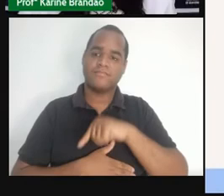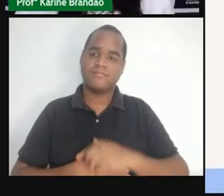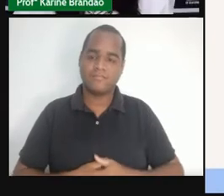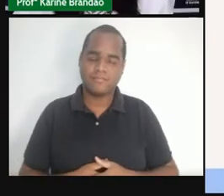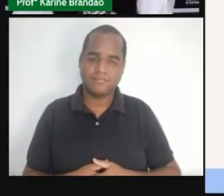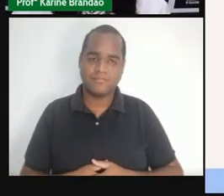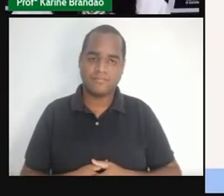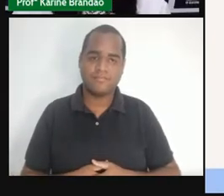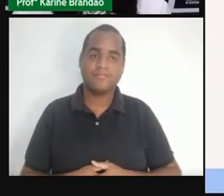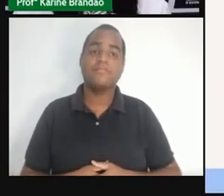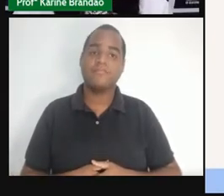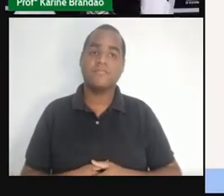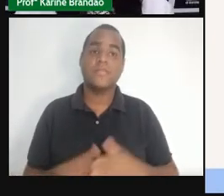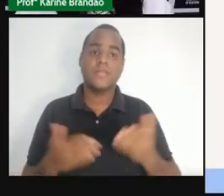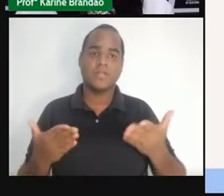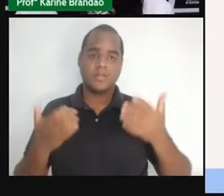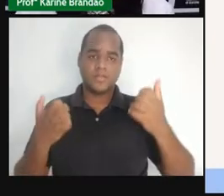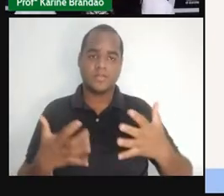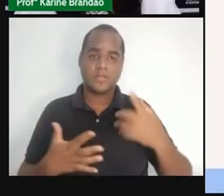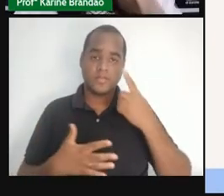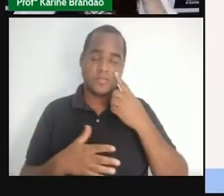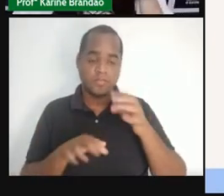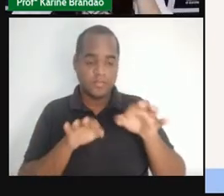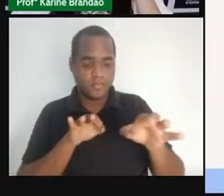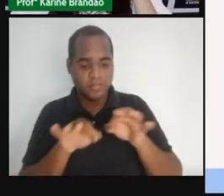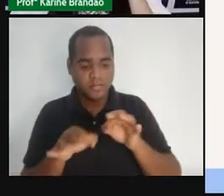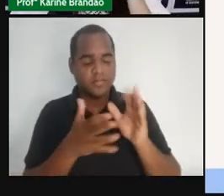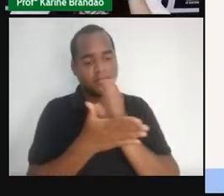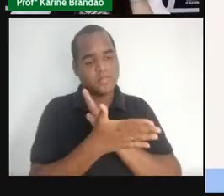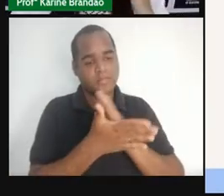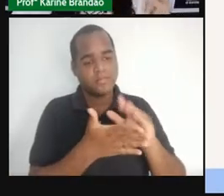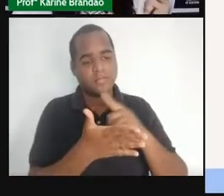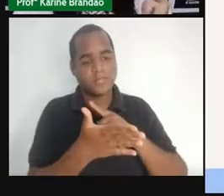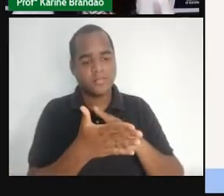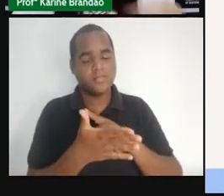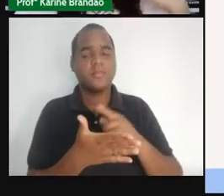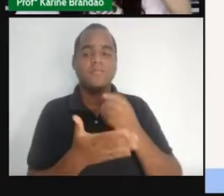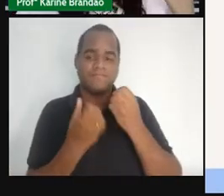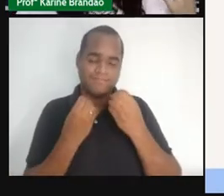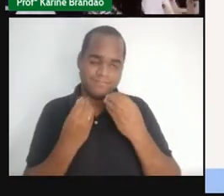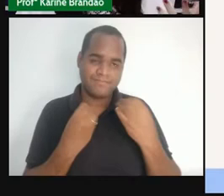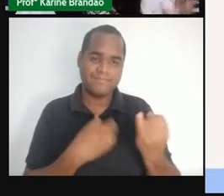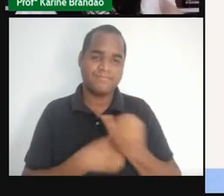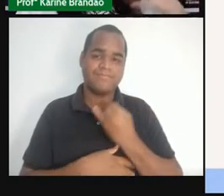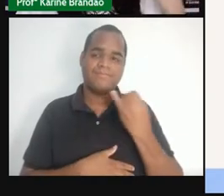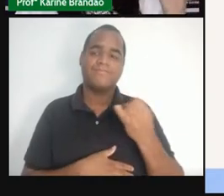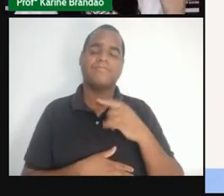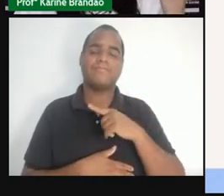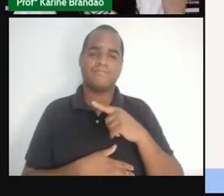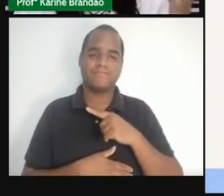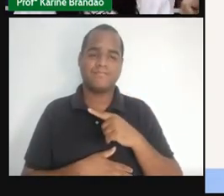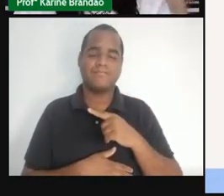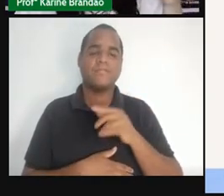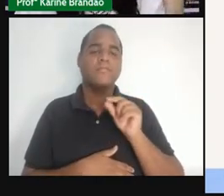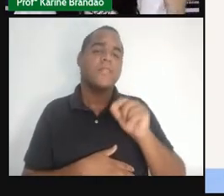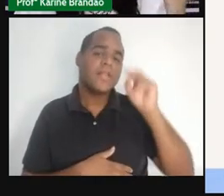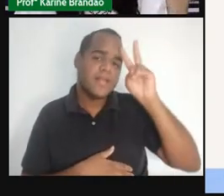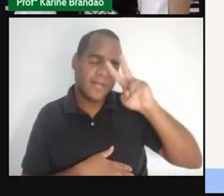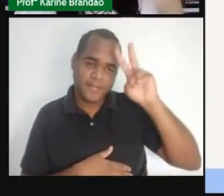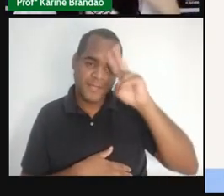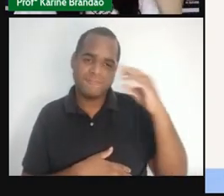E agora a gente vai resolver algumas questões no dia morte, certo? Pra gente revisar e relembrar, né?